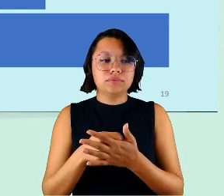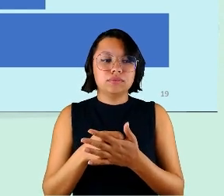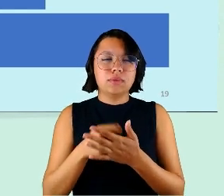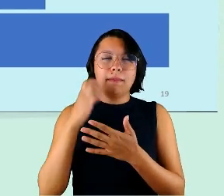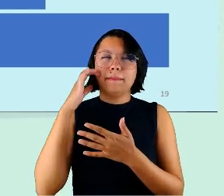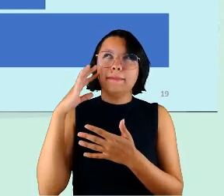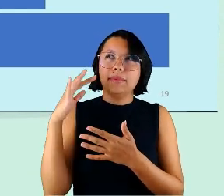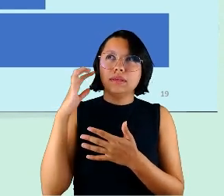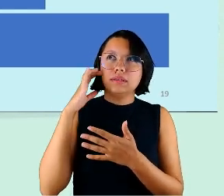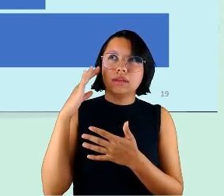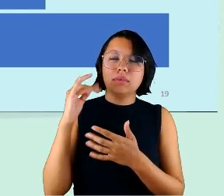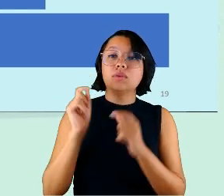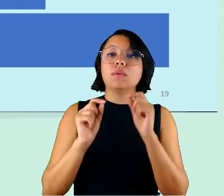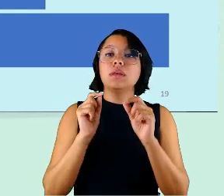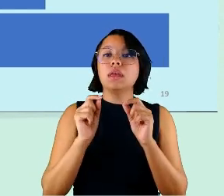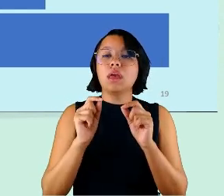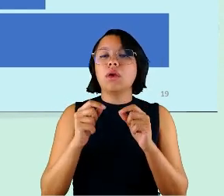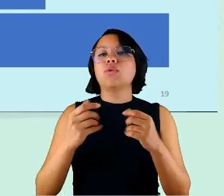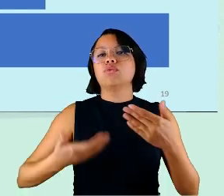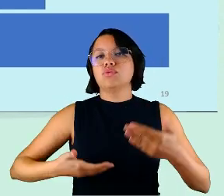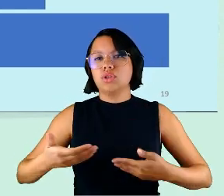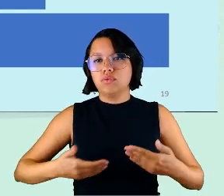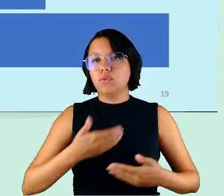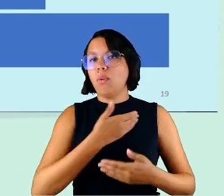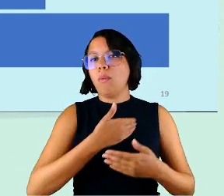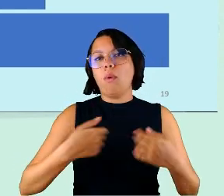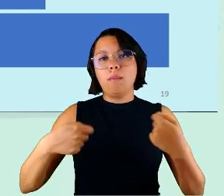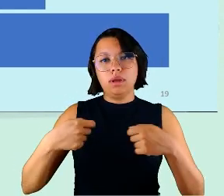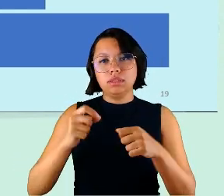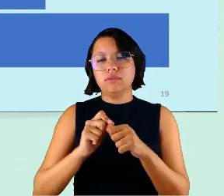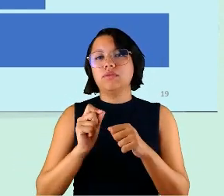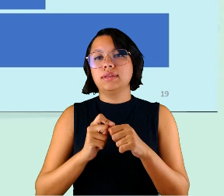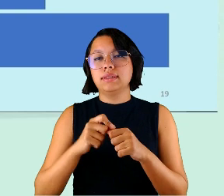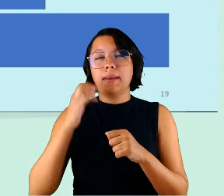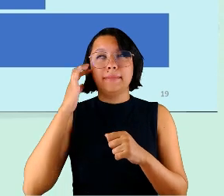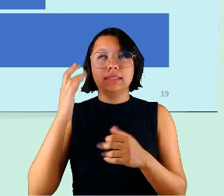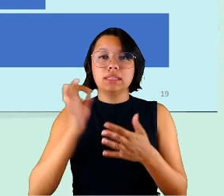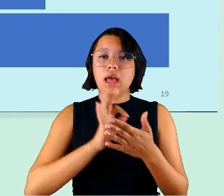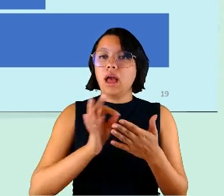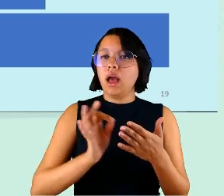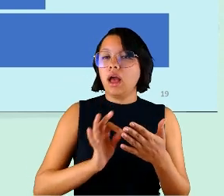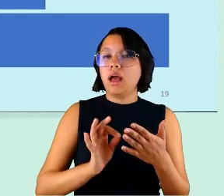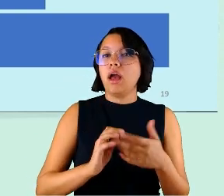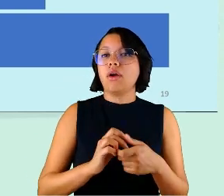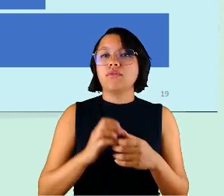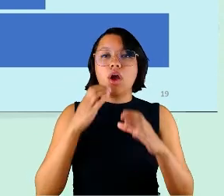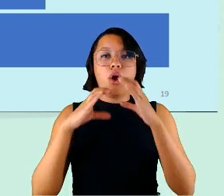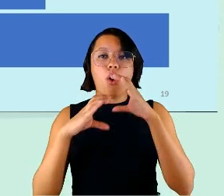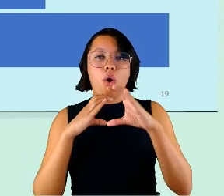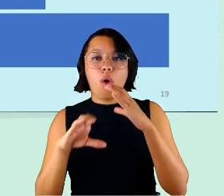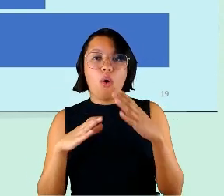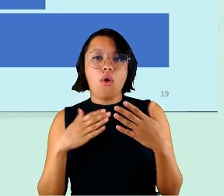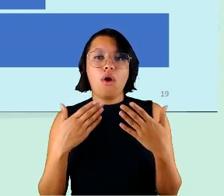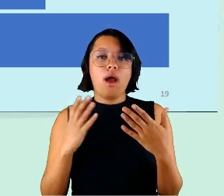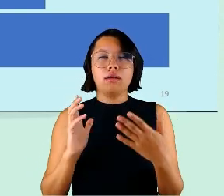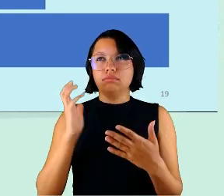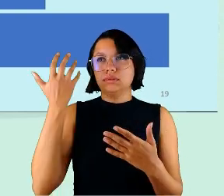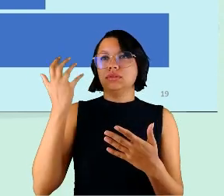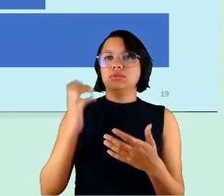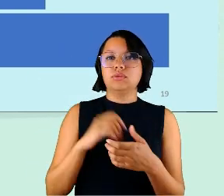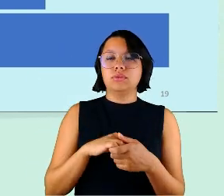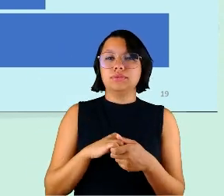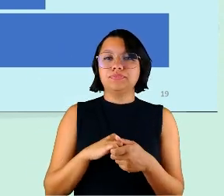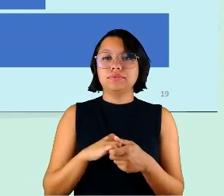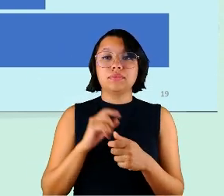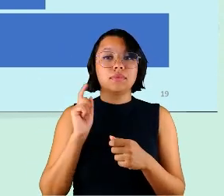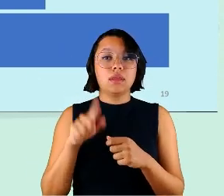reflexão que é o que o servidor público tem que fazer pensar e escrever né e se comunicar tomar decisões